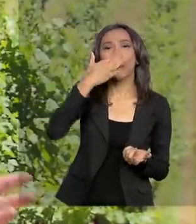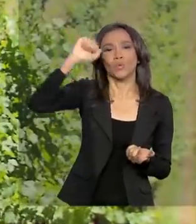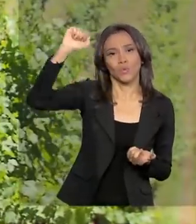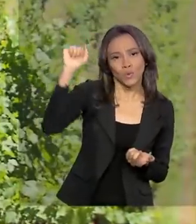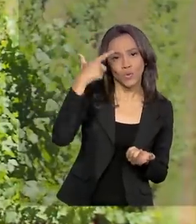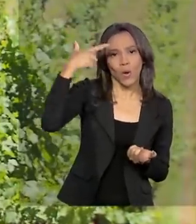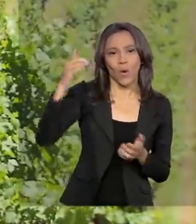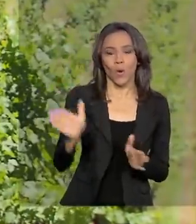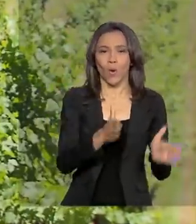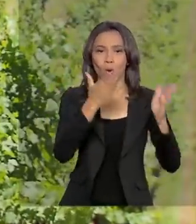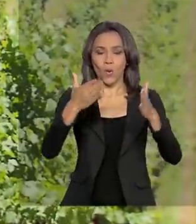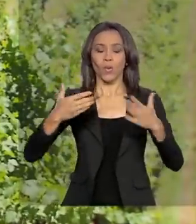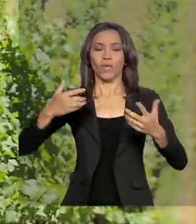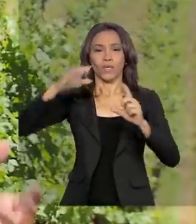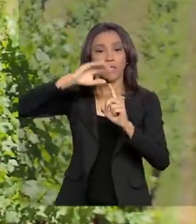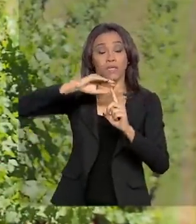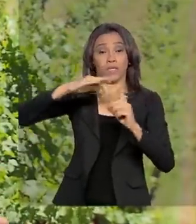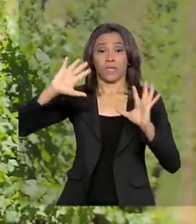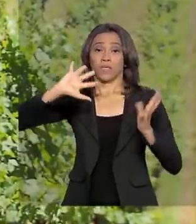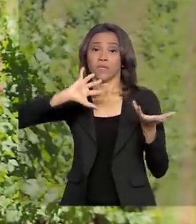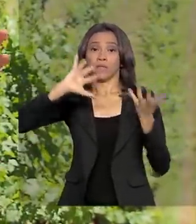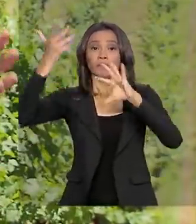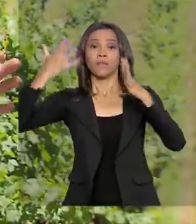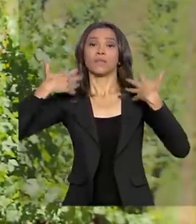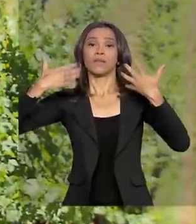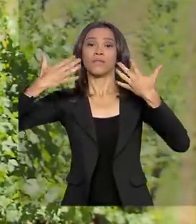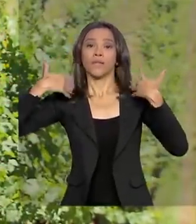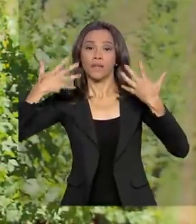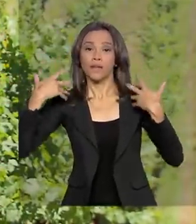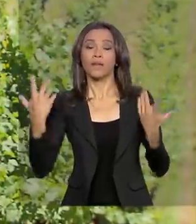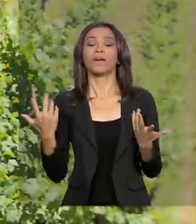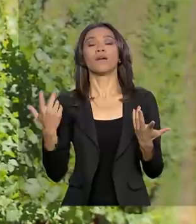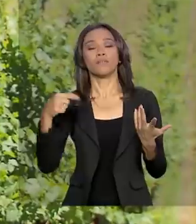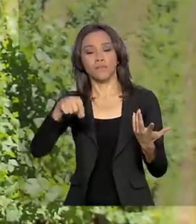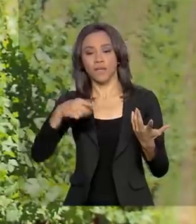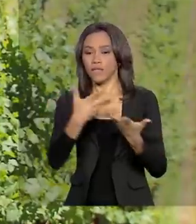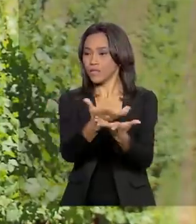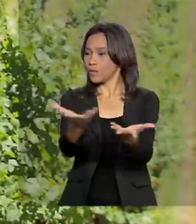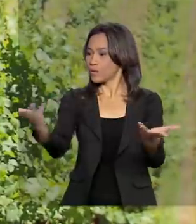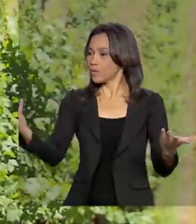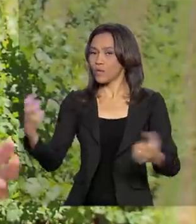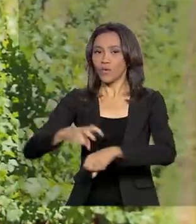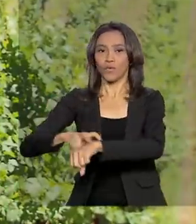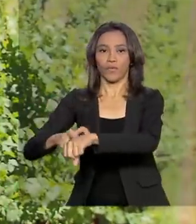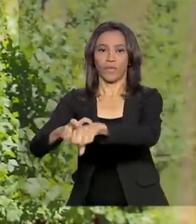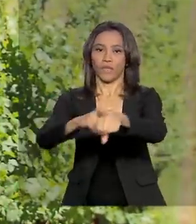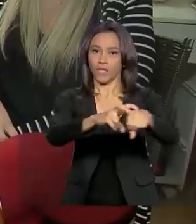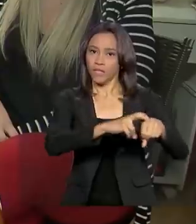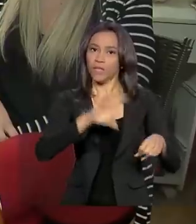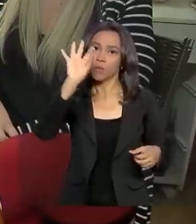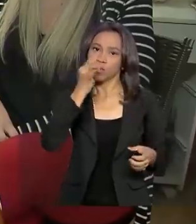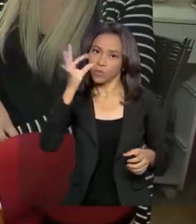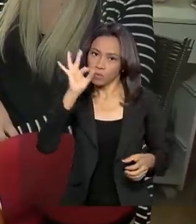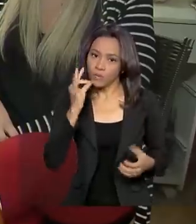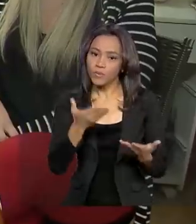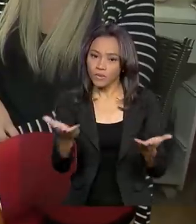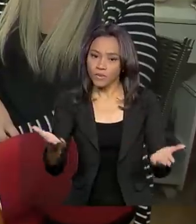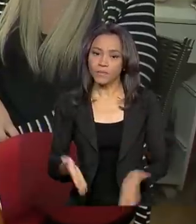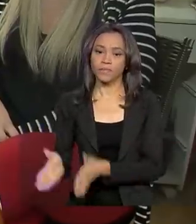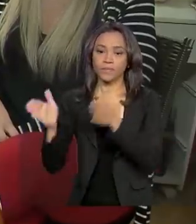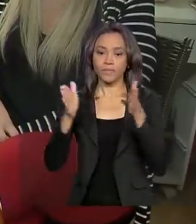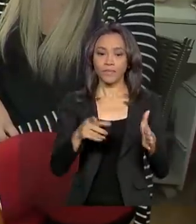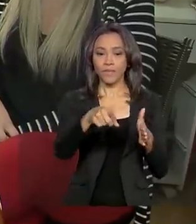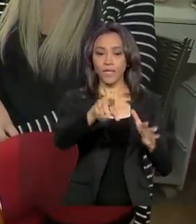Na primavera, a gente inicia a brotação. No verão, a gente tem todo esse cenário verde também, com as uvas. Esse grupo de